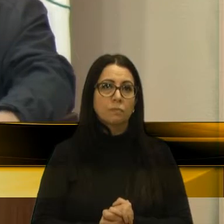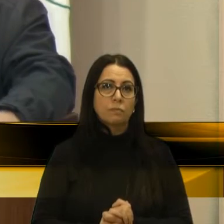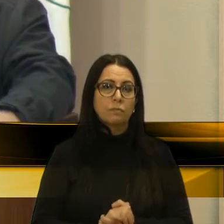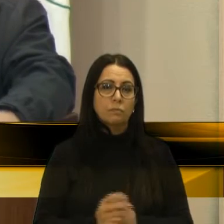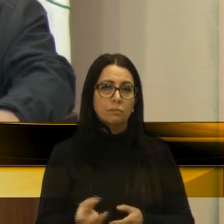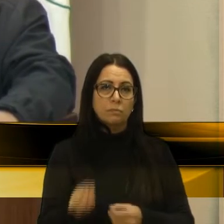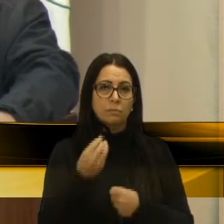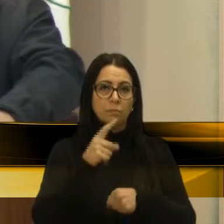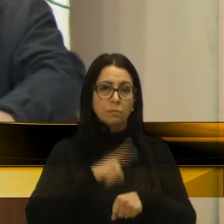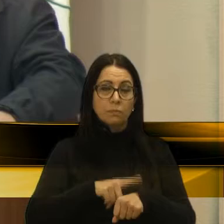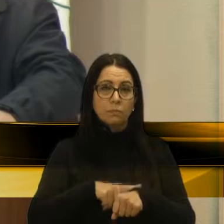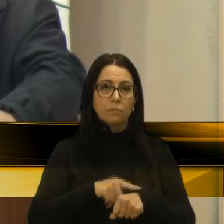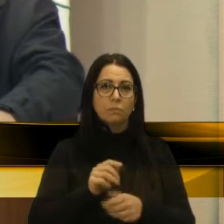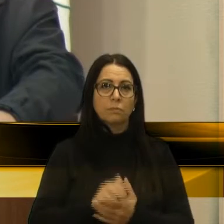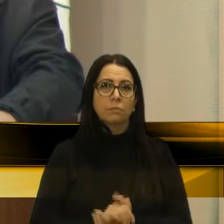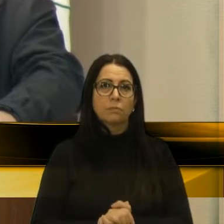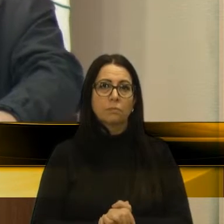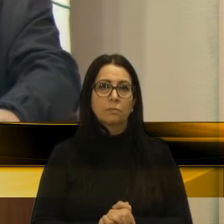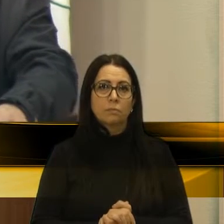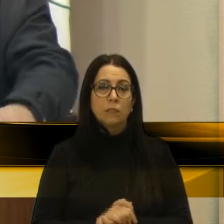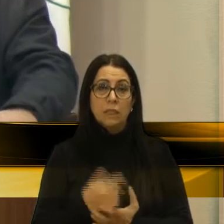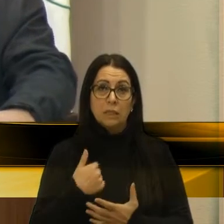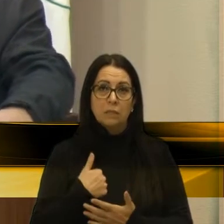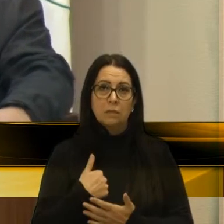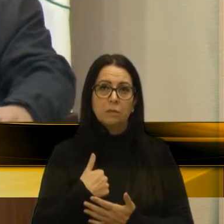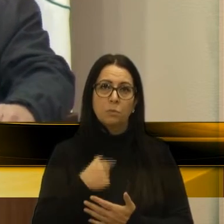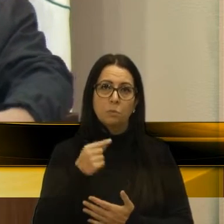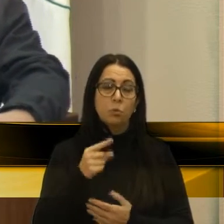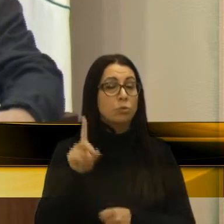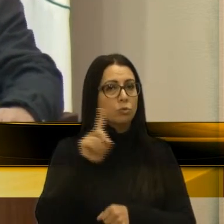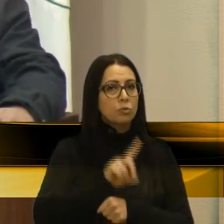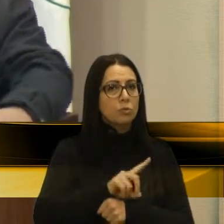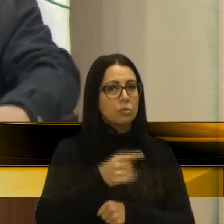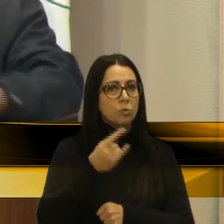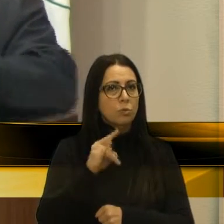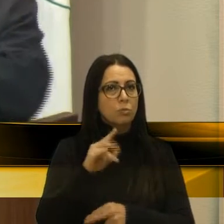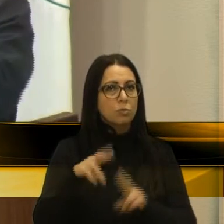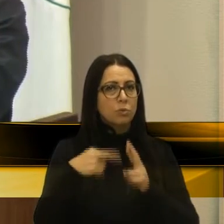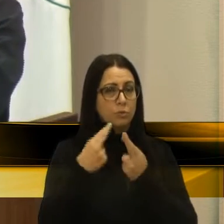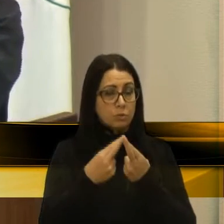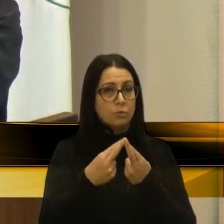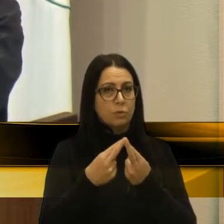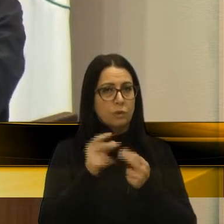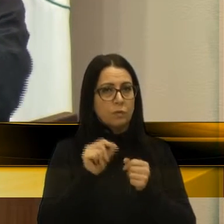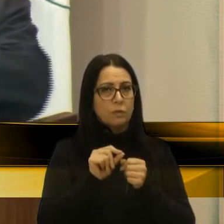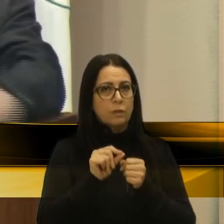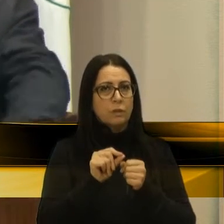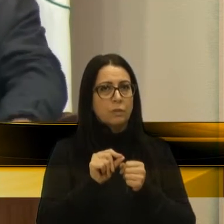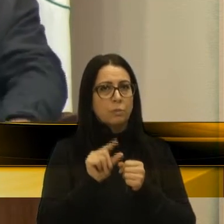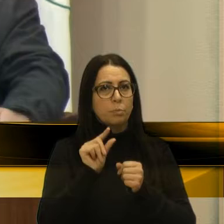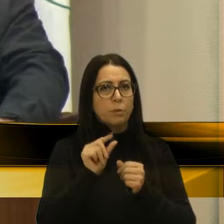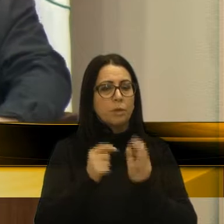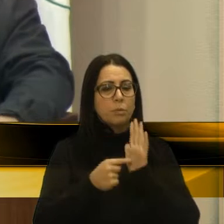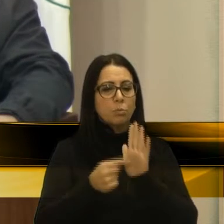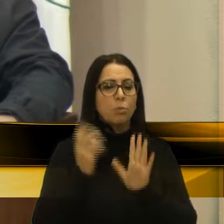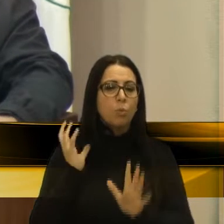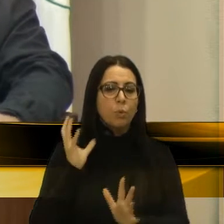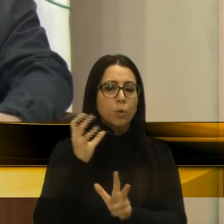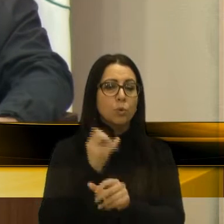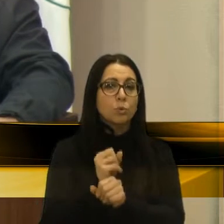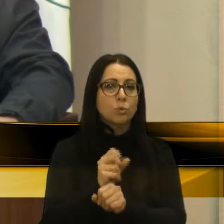cedência do seu espaço. Eu, há poucos dias, no meu último grande expediente, fiz aqui uma pequena prestação